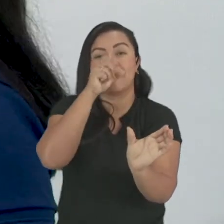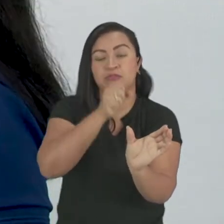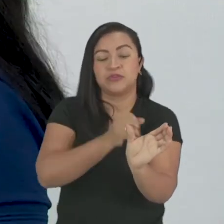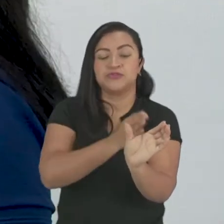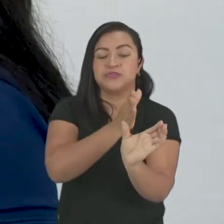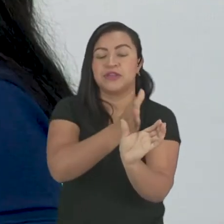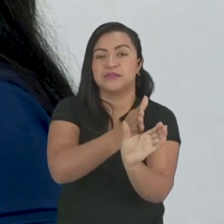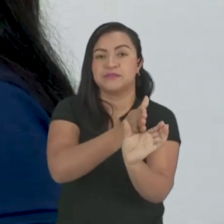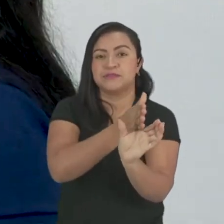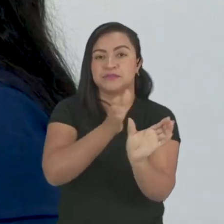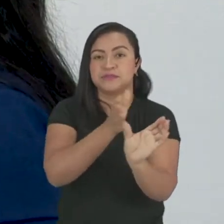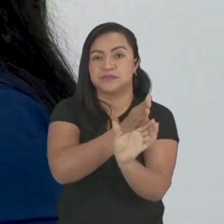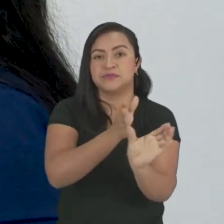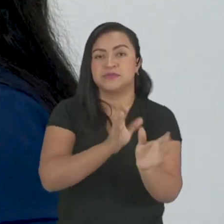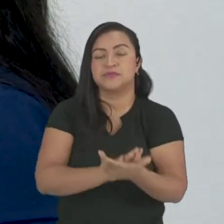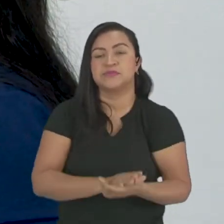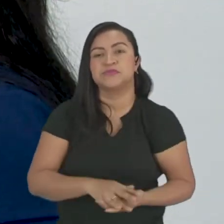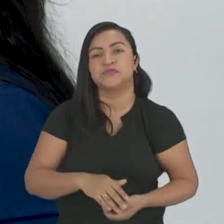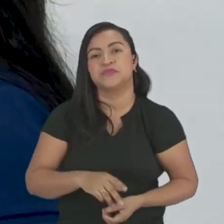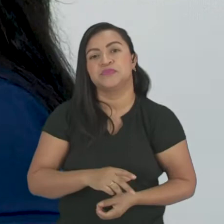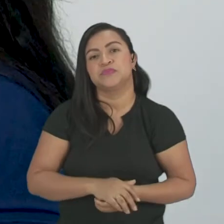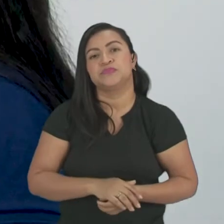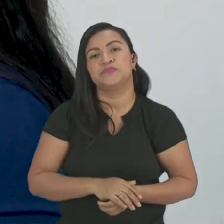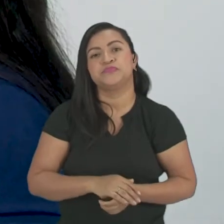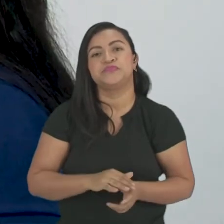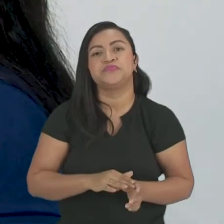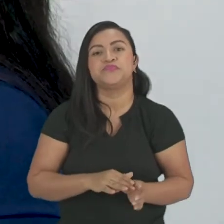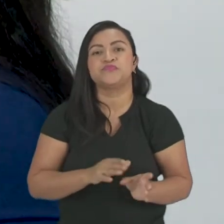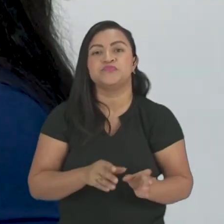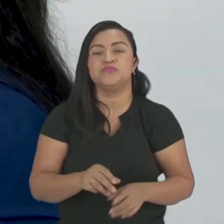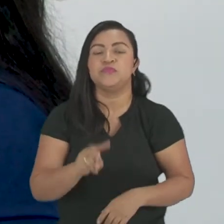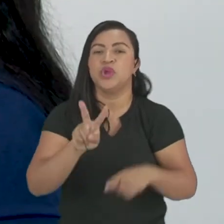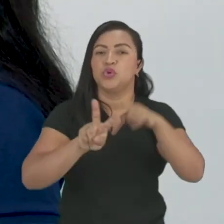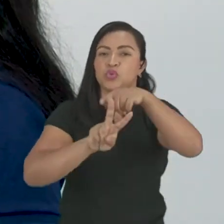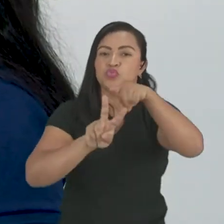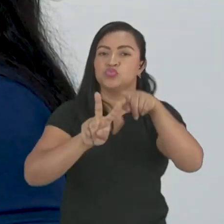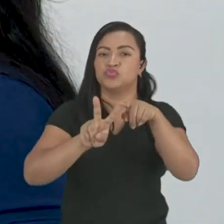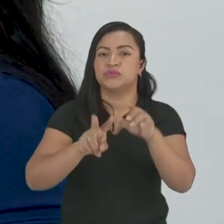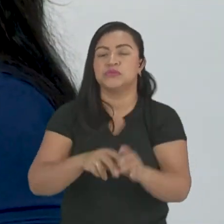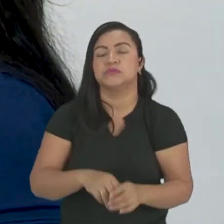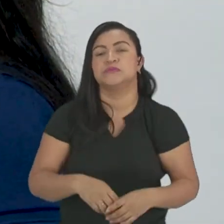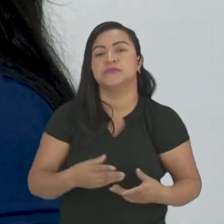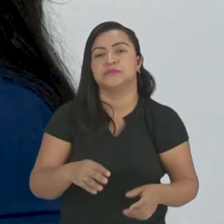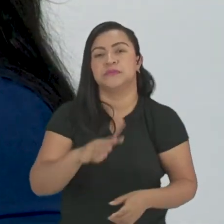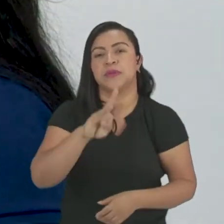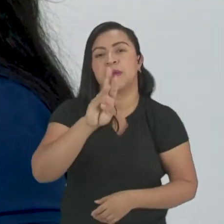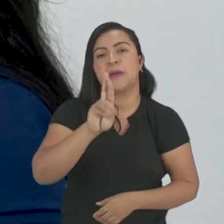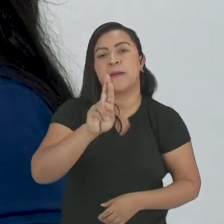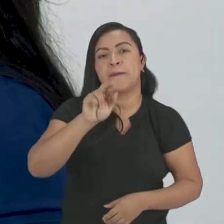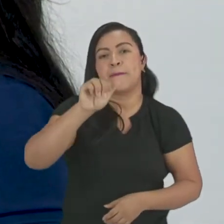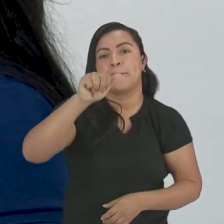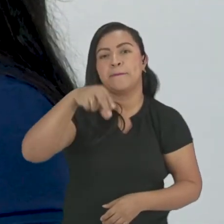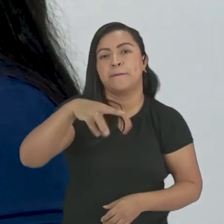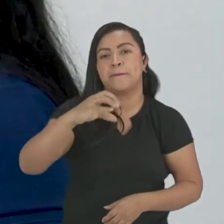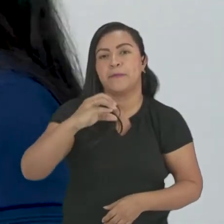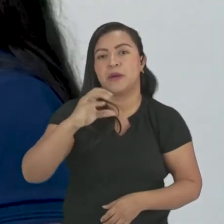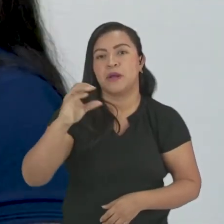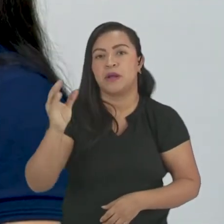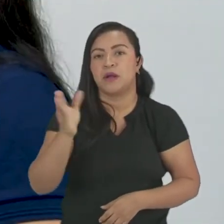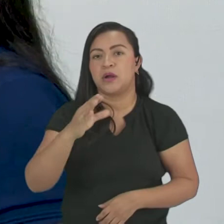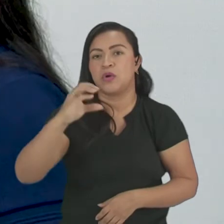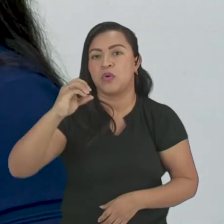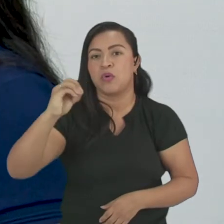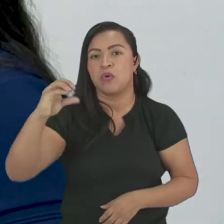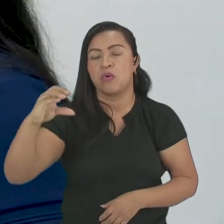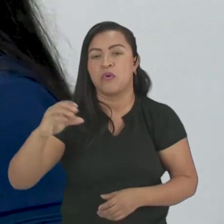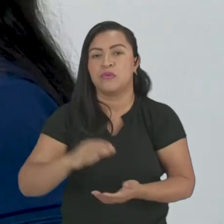forte, tá? E já sei que é duas sílabas, brancó. O que é branco? É um adjetivo, é uma